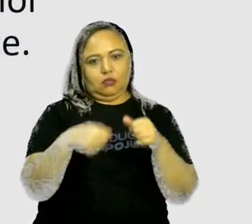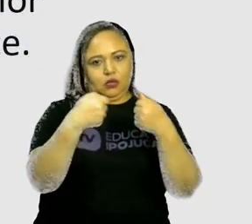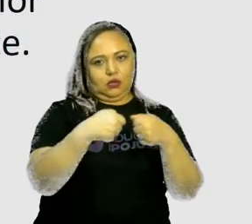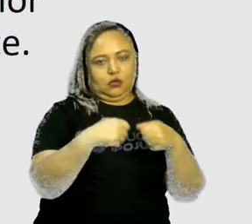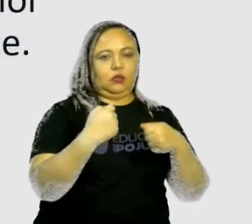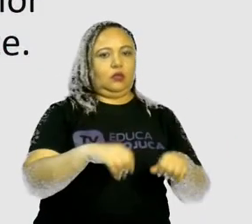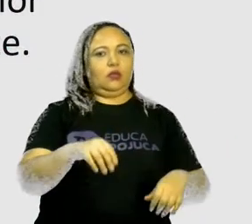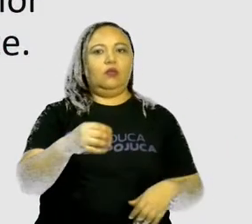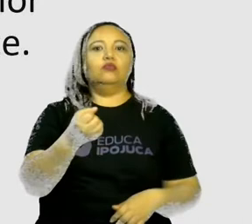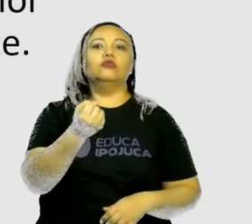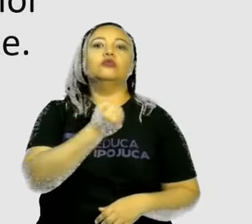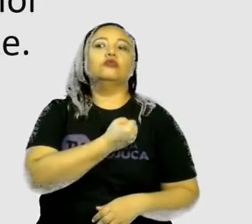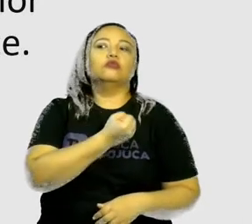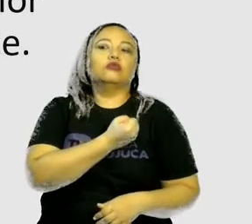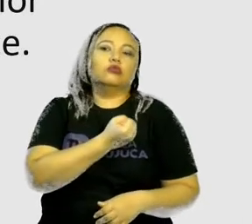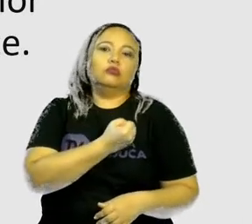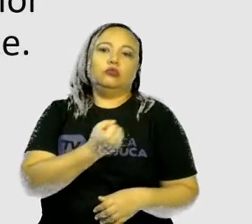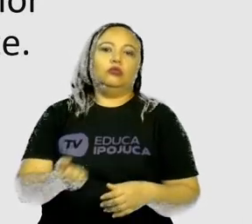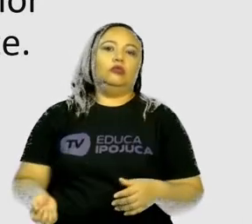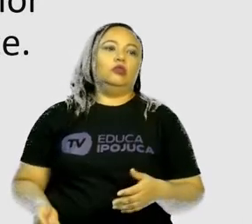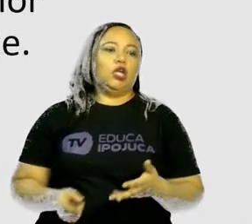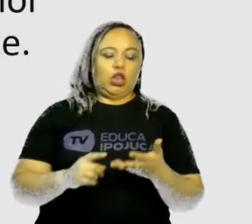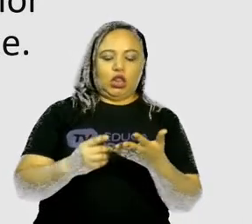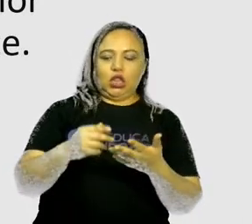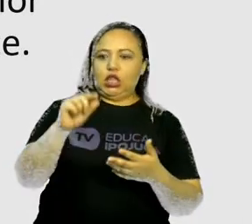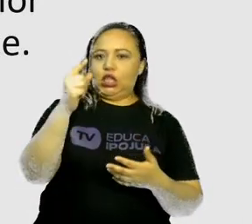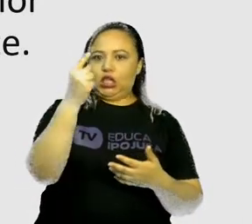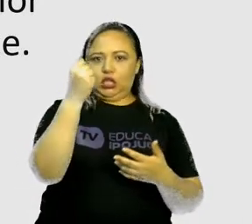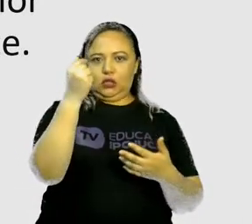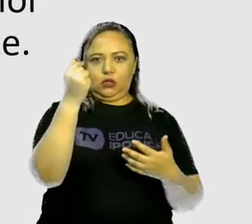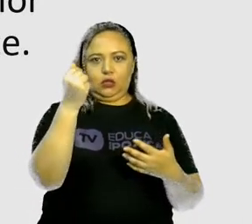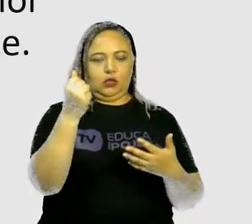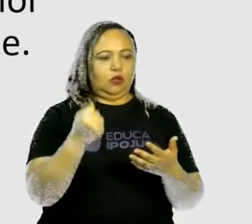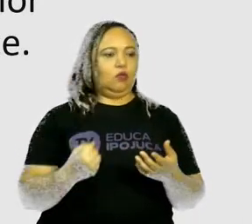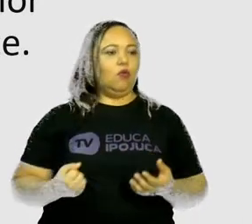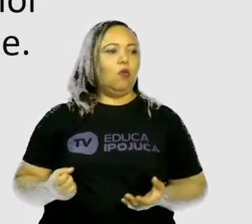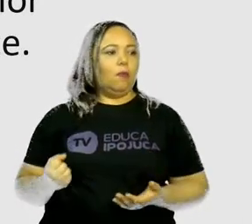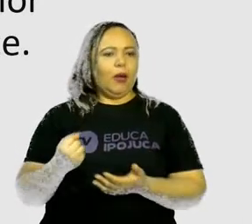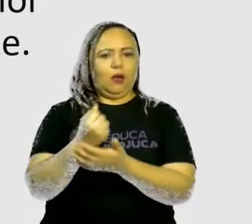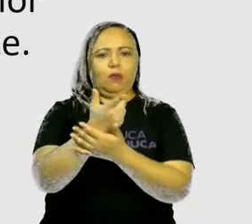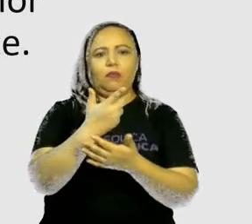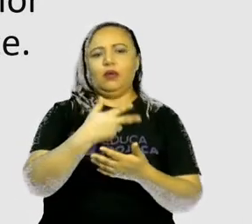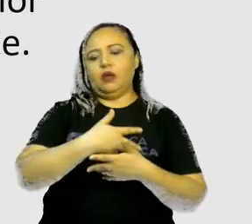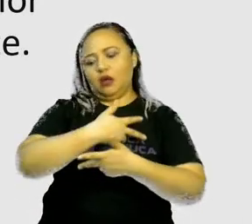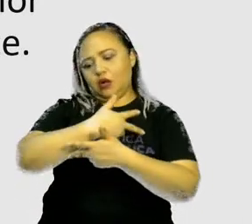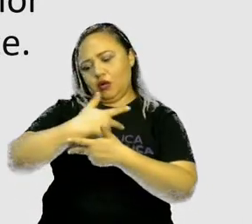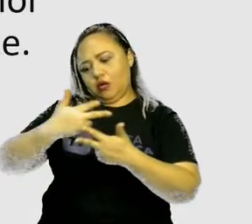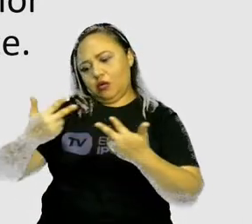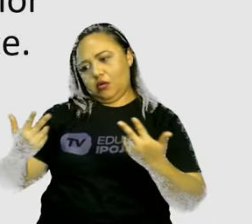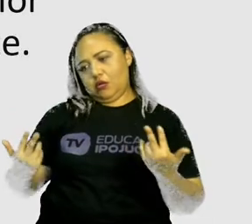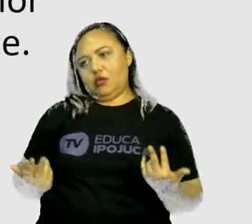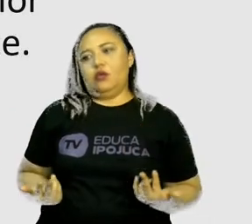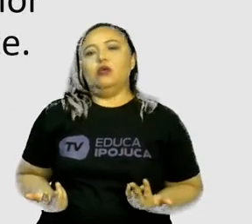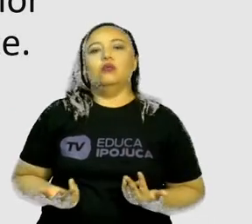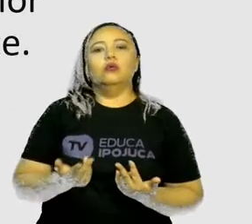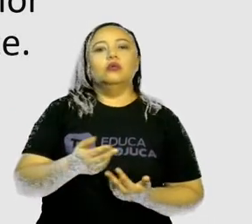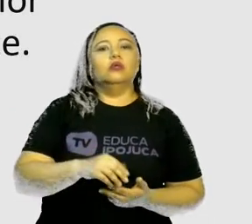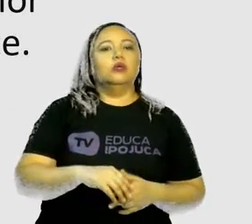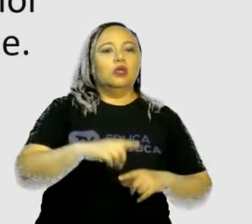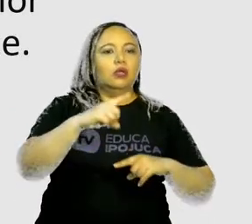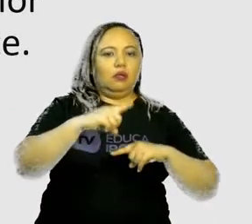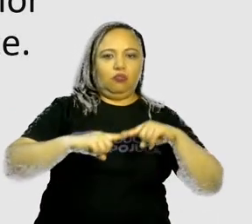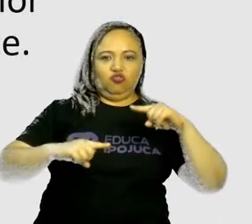Com o dinheiro, podemos realizar compras e vendas de alimentos, brinquedos, material escolar, roupas, etc.